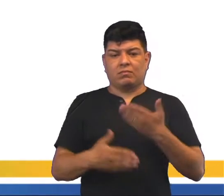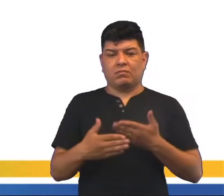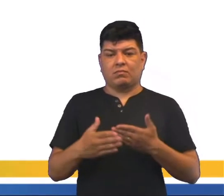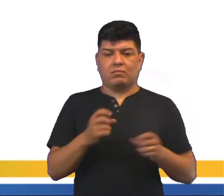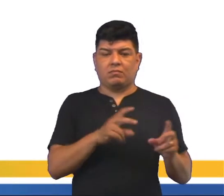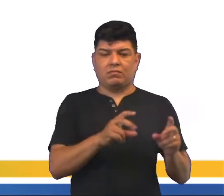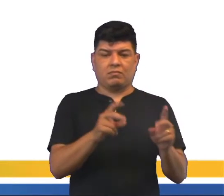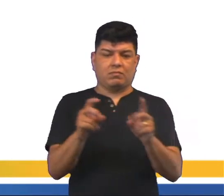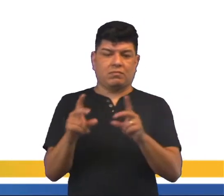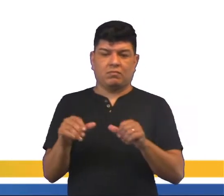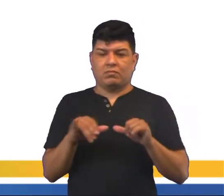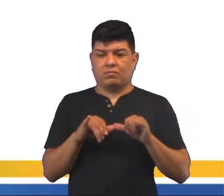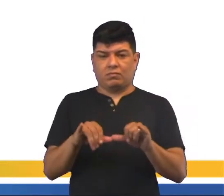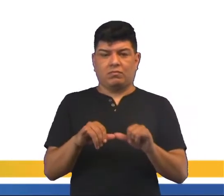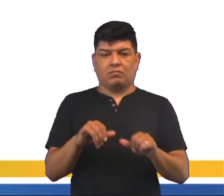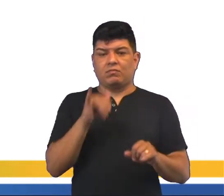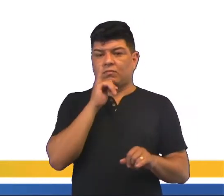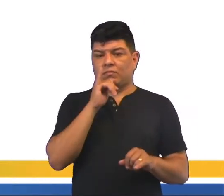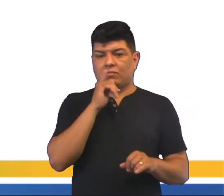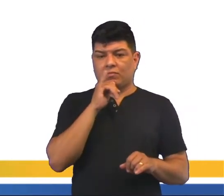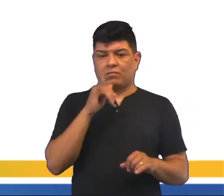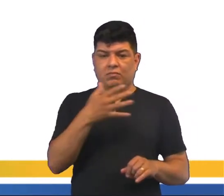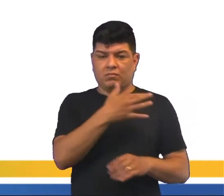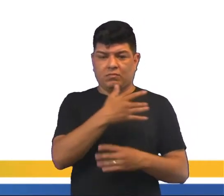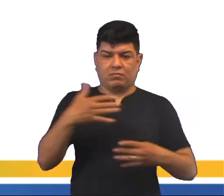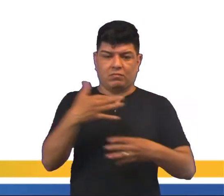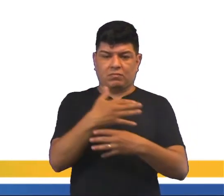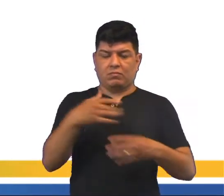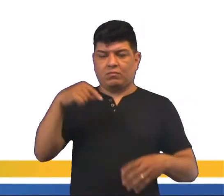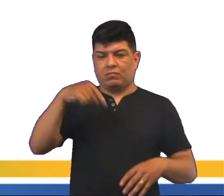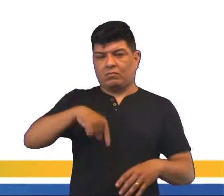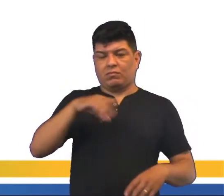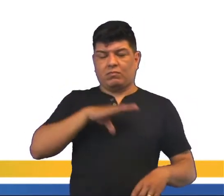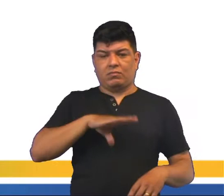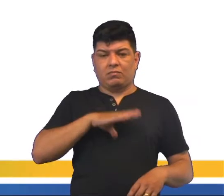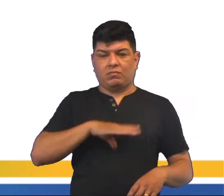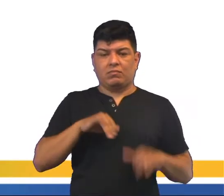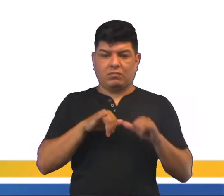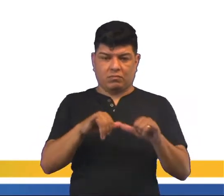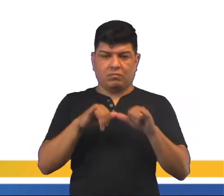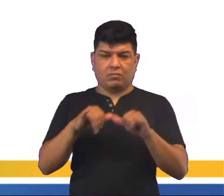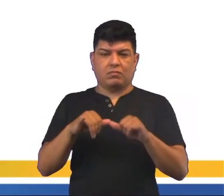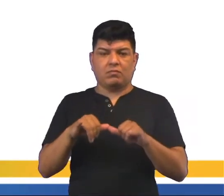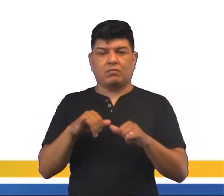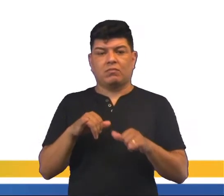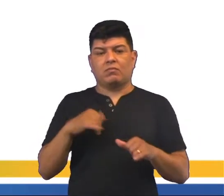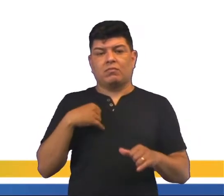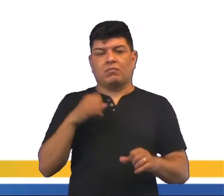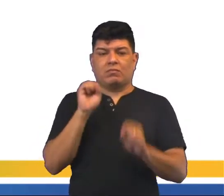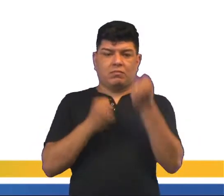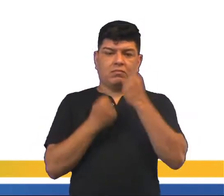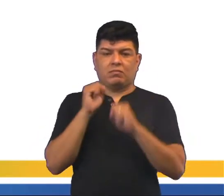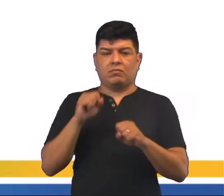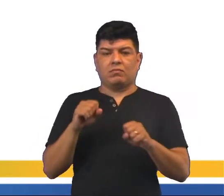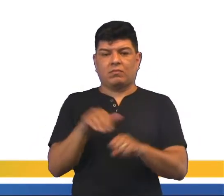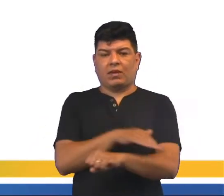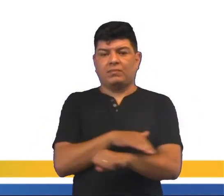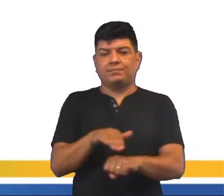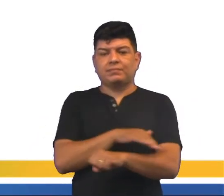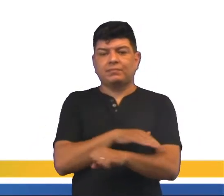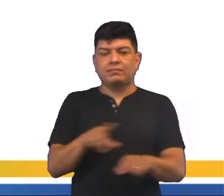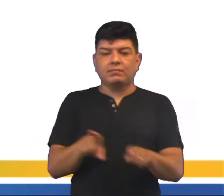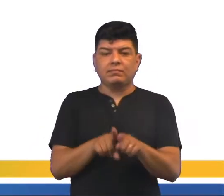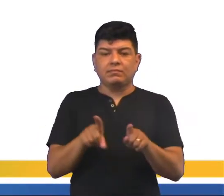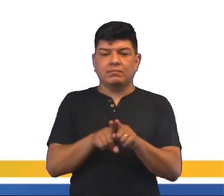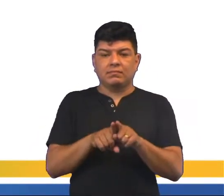centros comerciais, como por exemplo o centro aqui da cidade, a maior parte é comércio, bairros industriais, onde tem as indústrias,